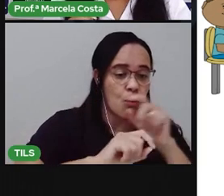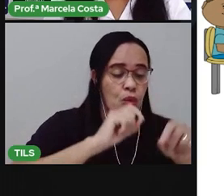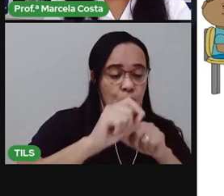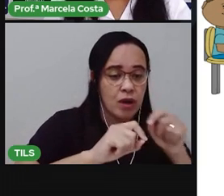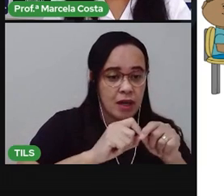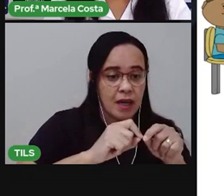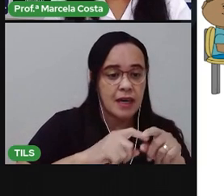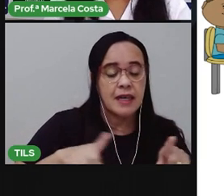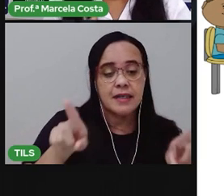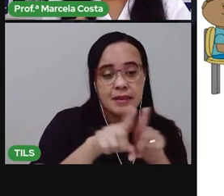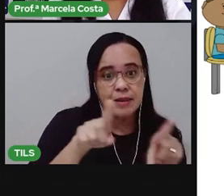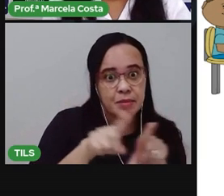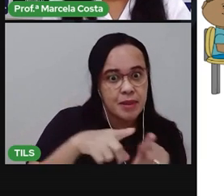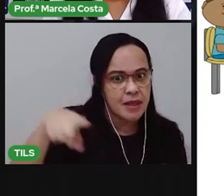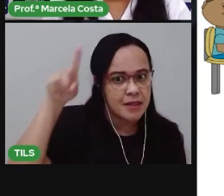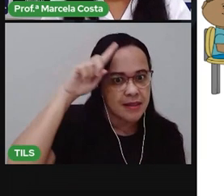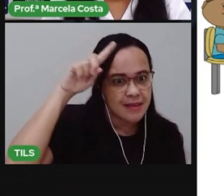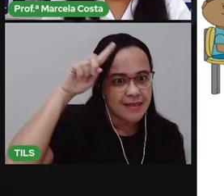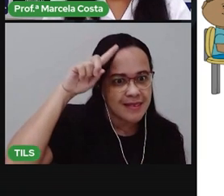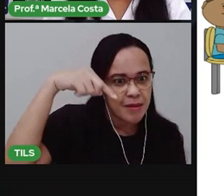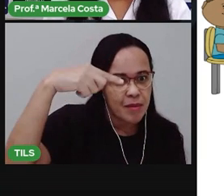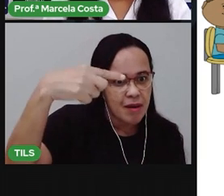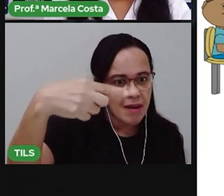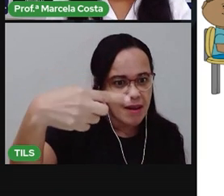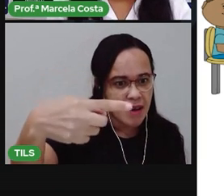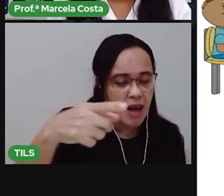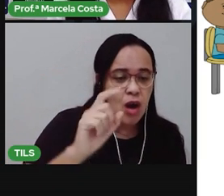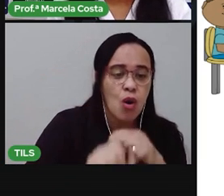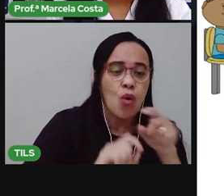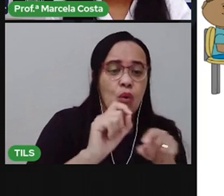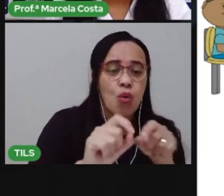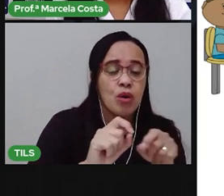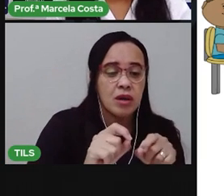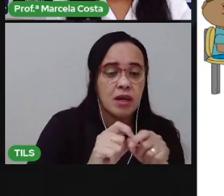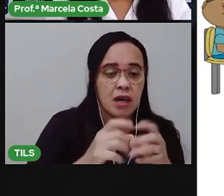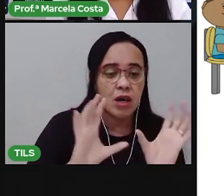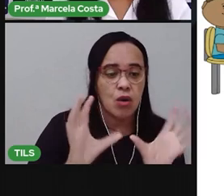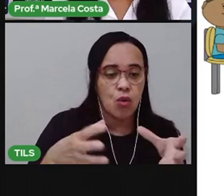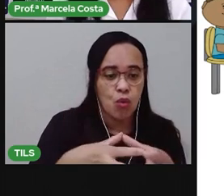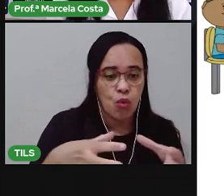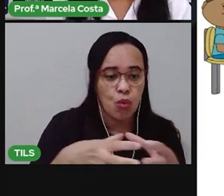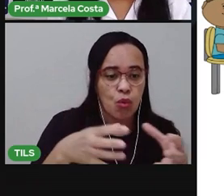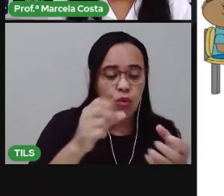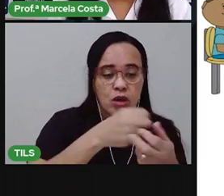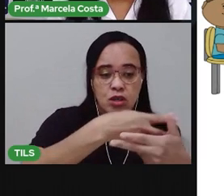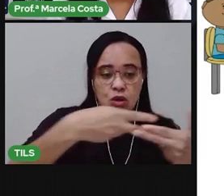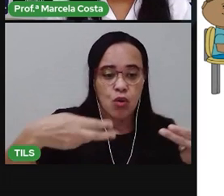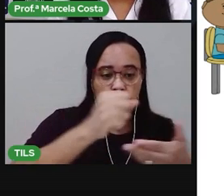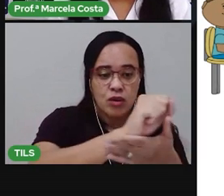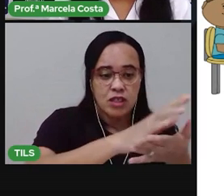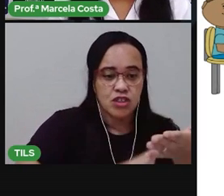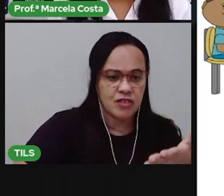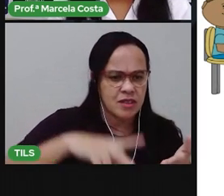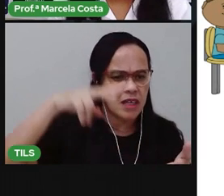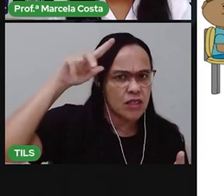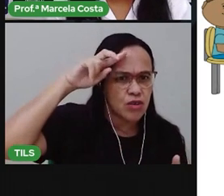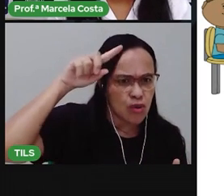rotina diária, né, a rotina que são o conjunto de atividades que a gente faz diariamente,